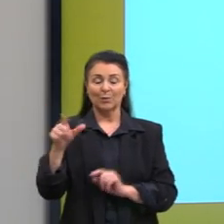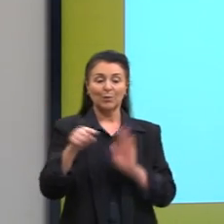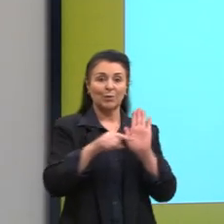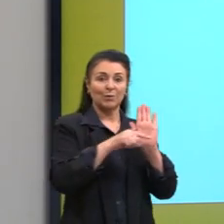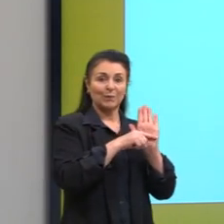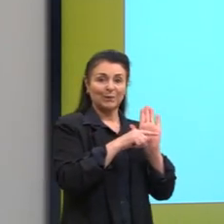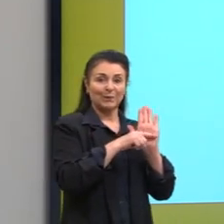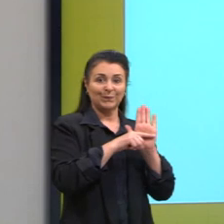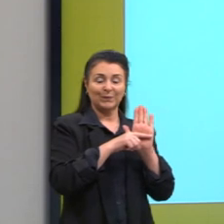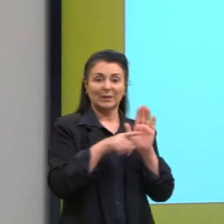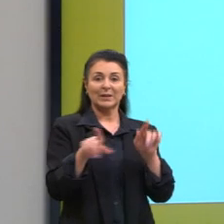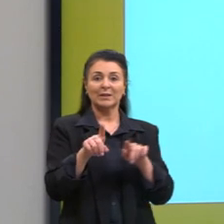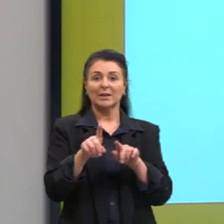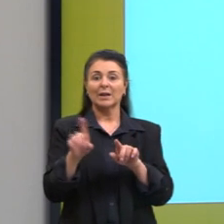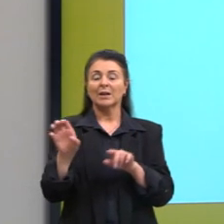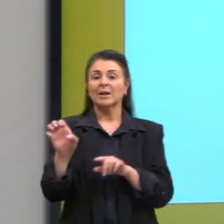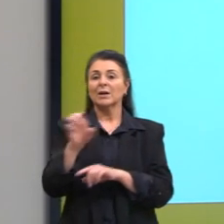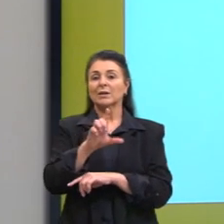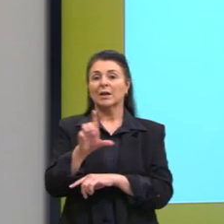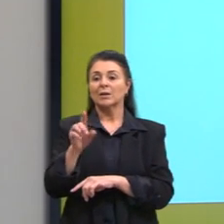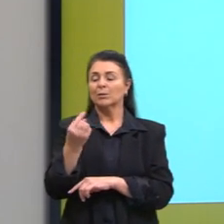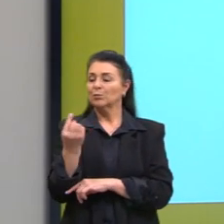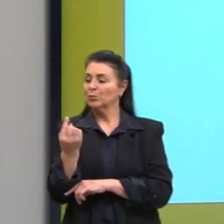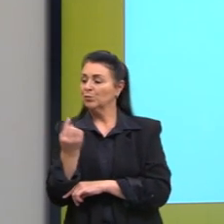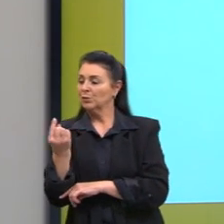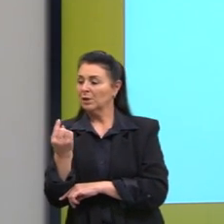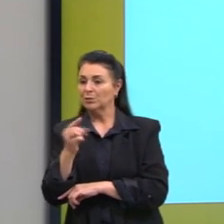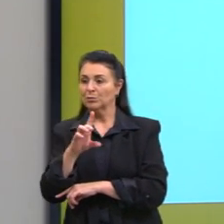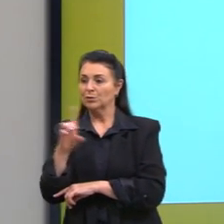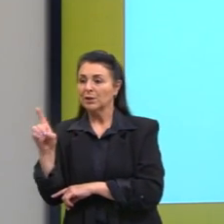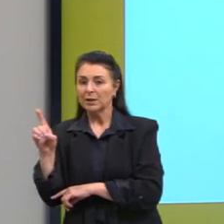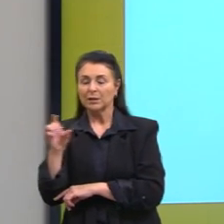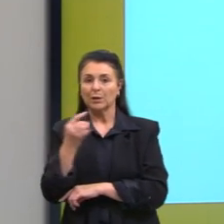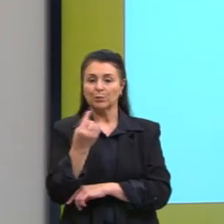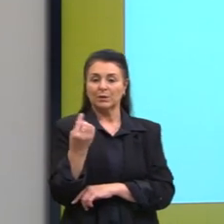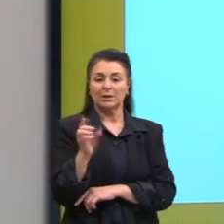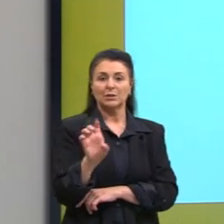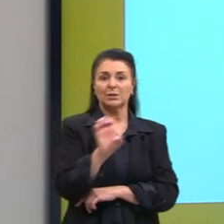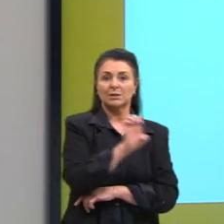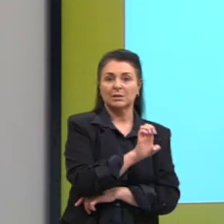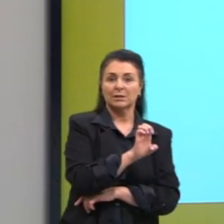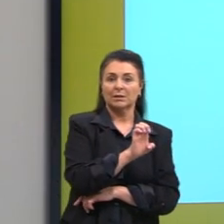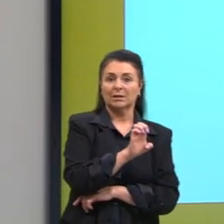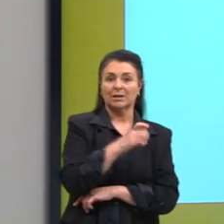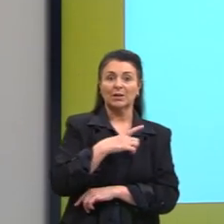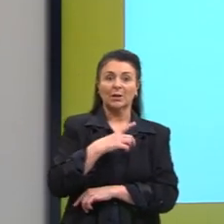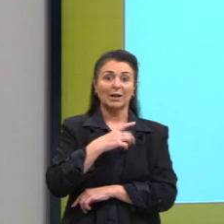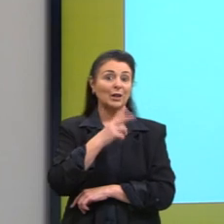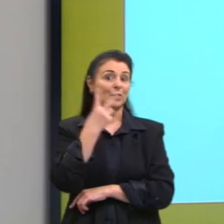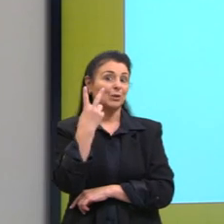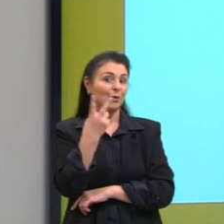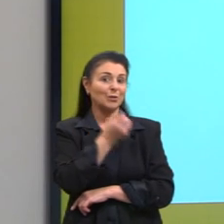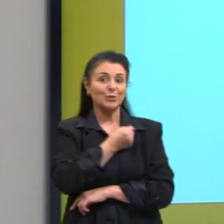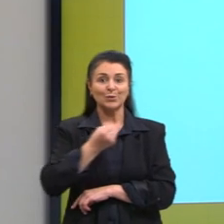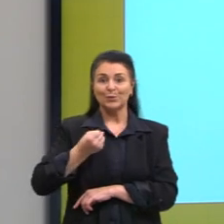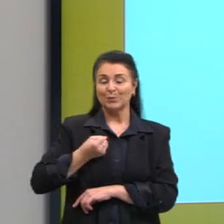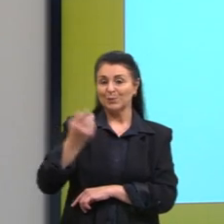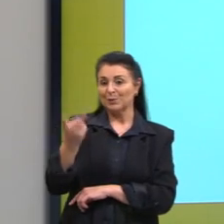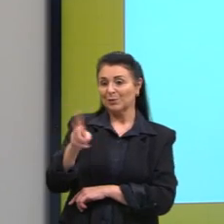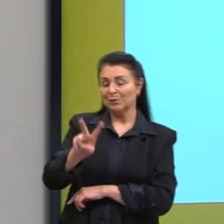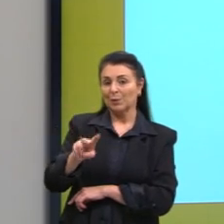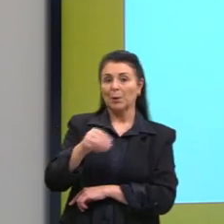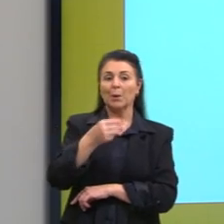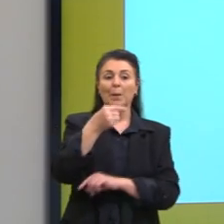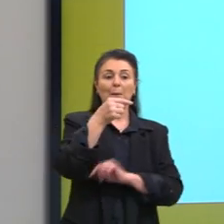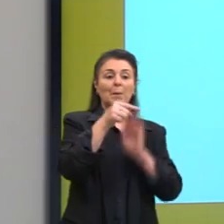relação de unidades para a esquerda, unidades para a direita, e aqui, dois números opostos, então, menos quatro e mais